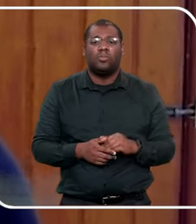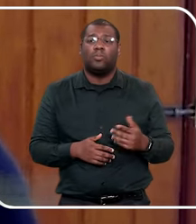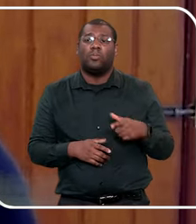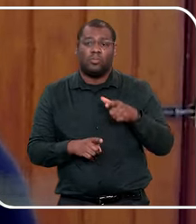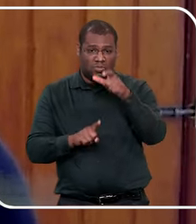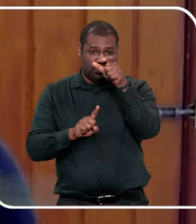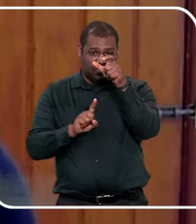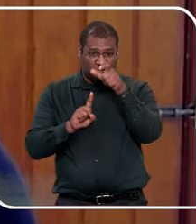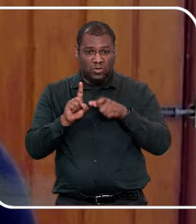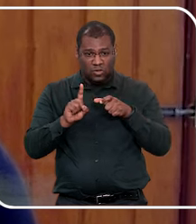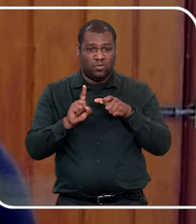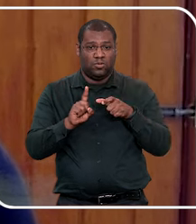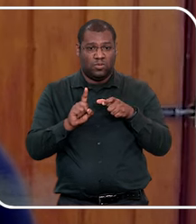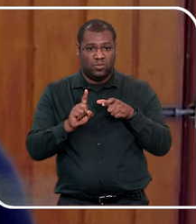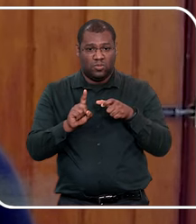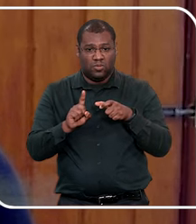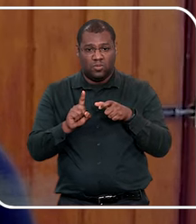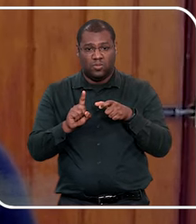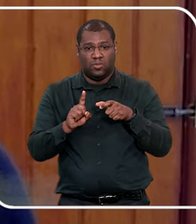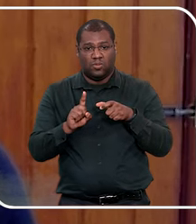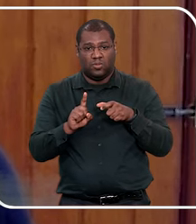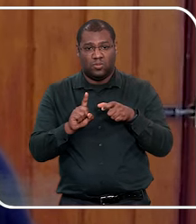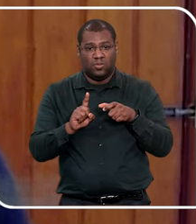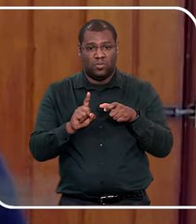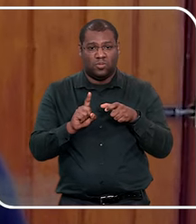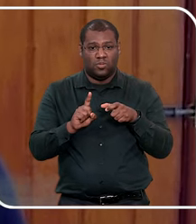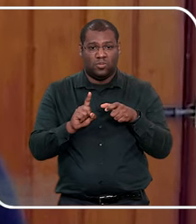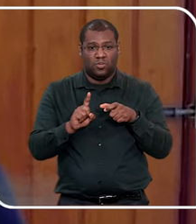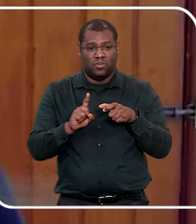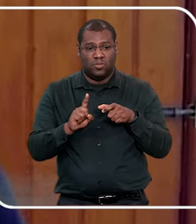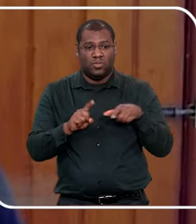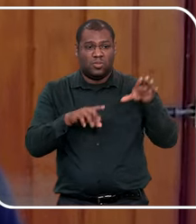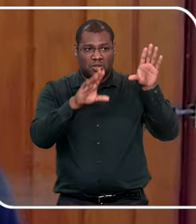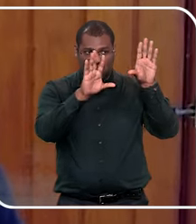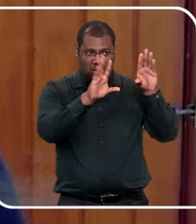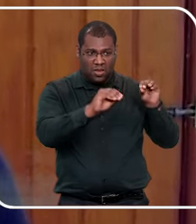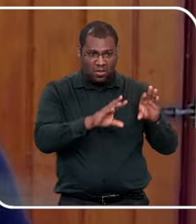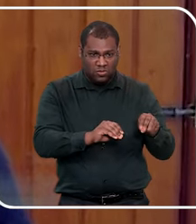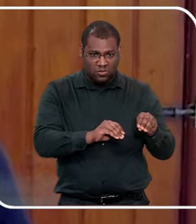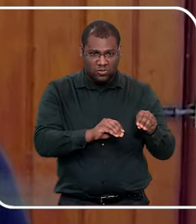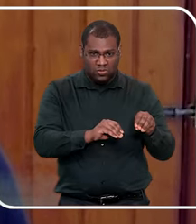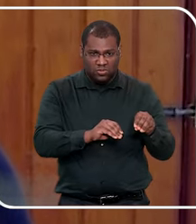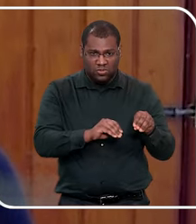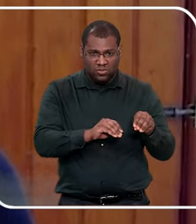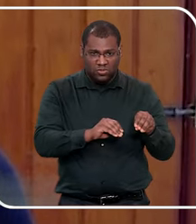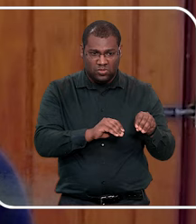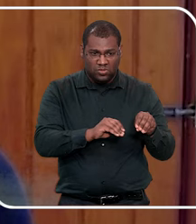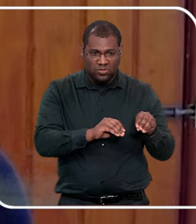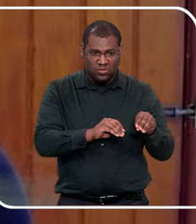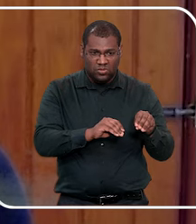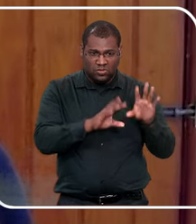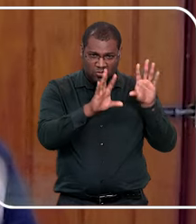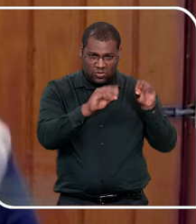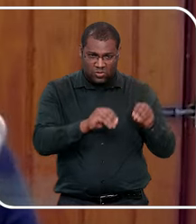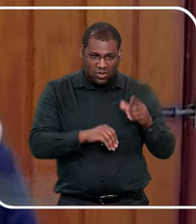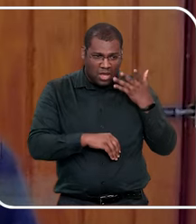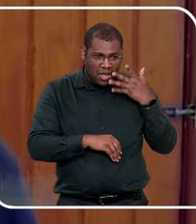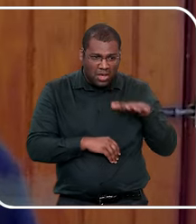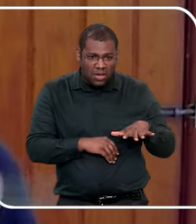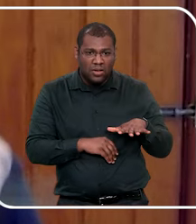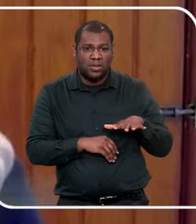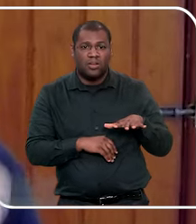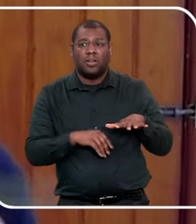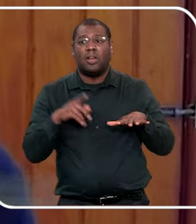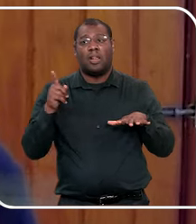Muitos pedófilos, não, é, chegam a nunca abusar de uma criança. Quando ele sente que ele é pedófilo, e que ele só tem